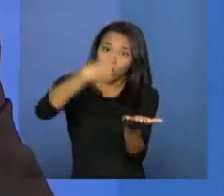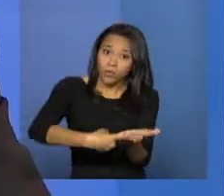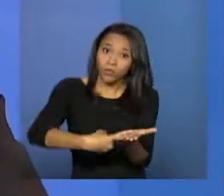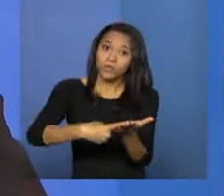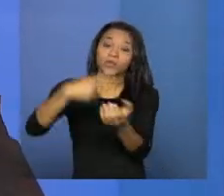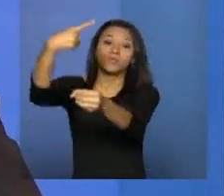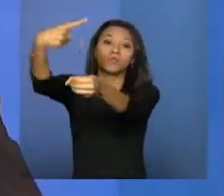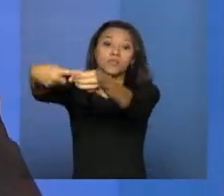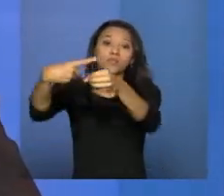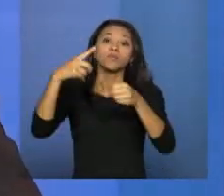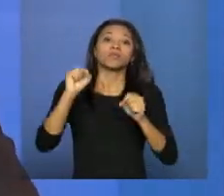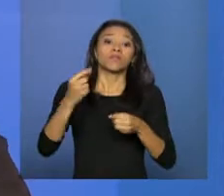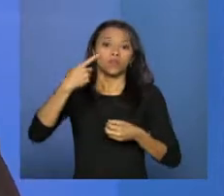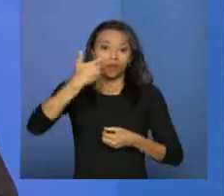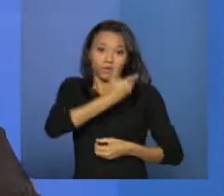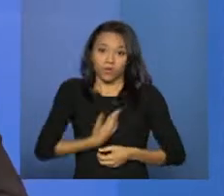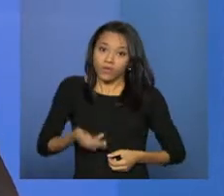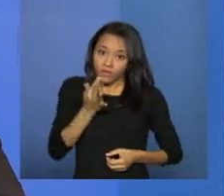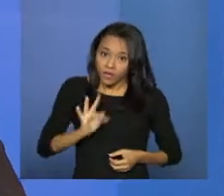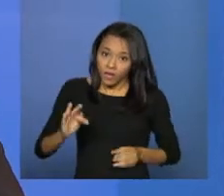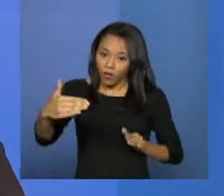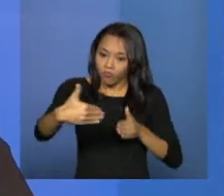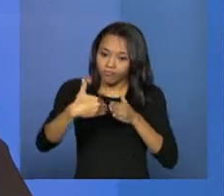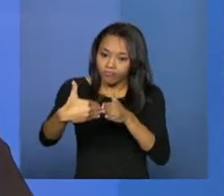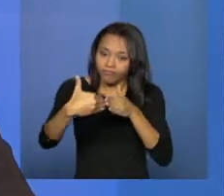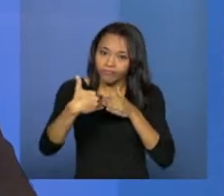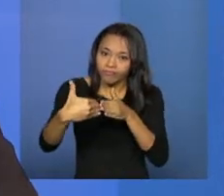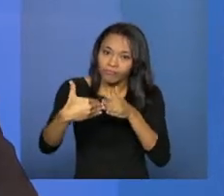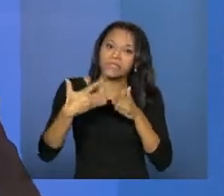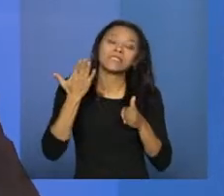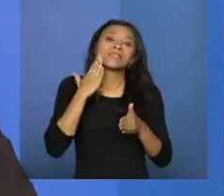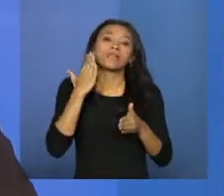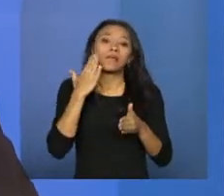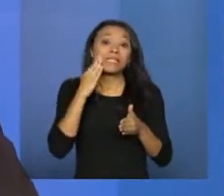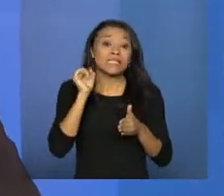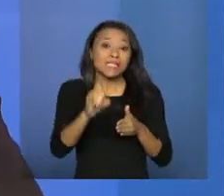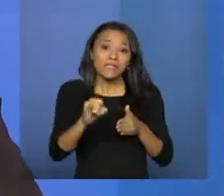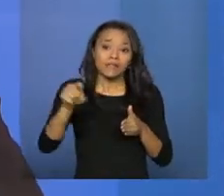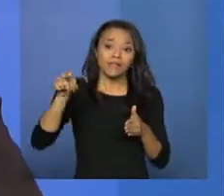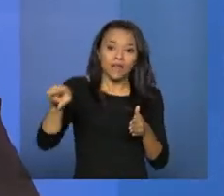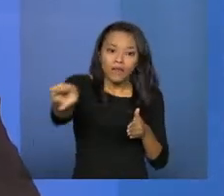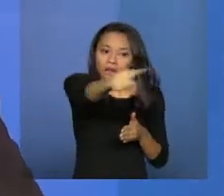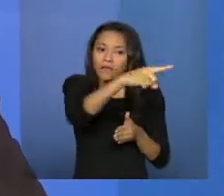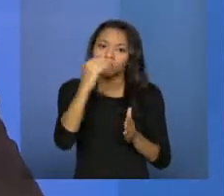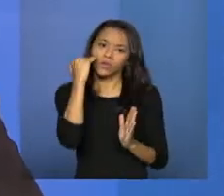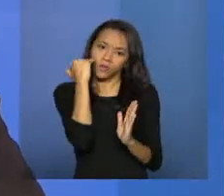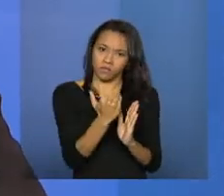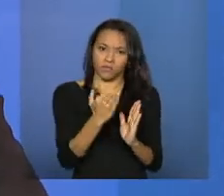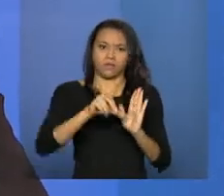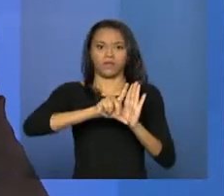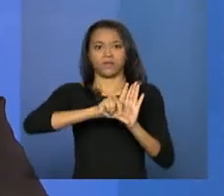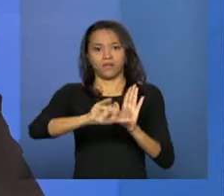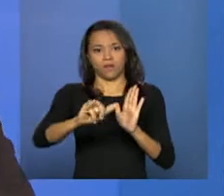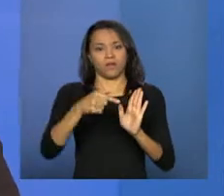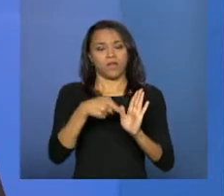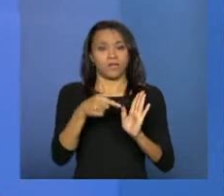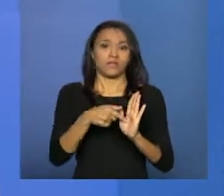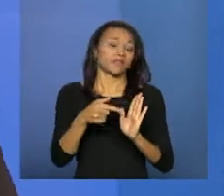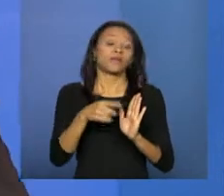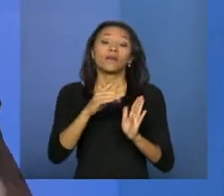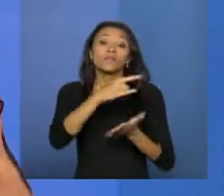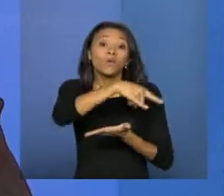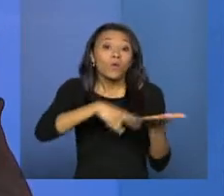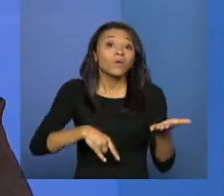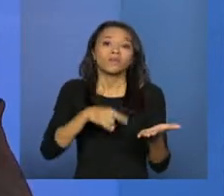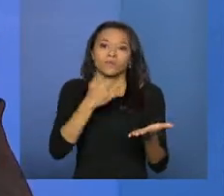Então, a resolução 18, dentre as várias metas e prioridades que estão ali colocadas, chama a atenção para até de